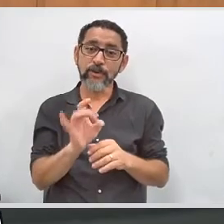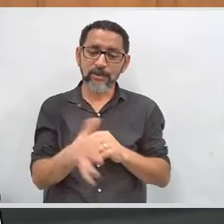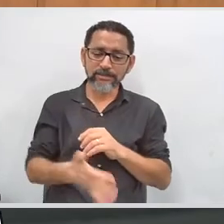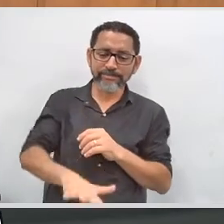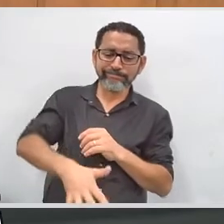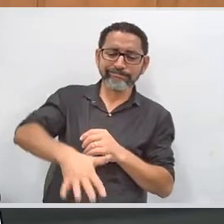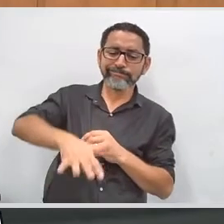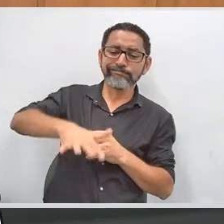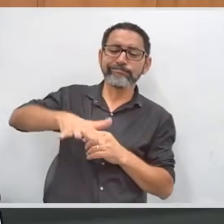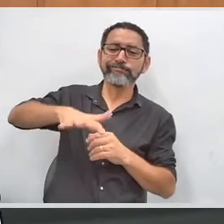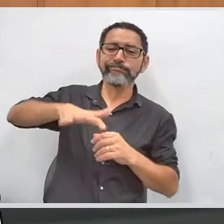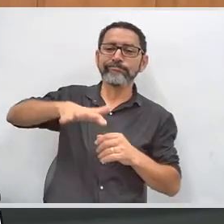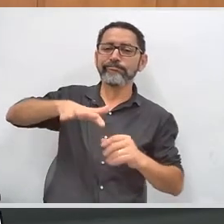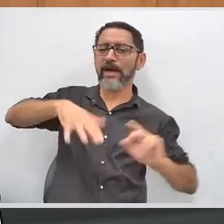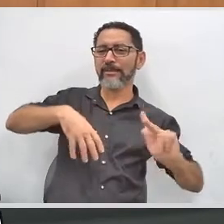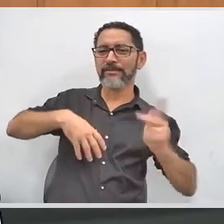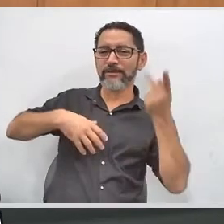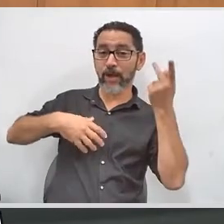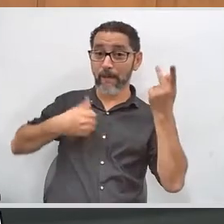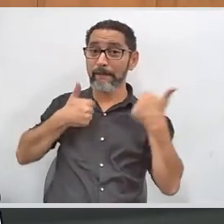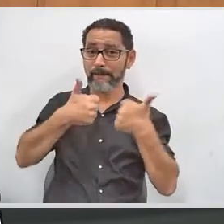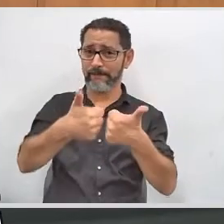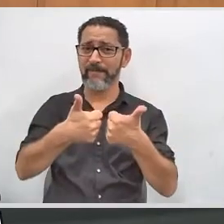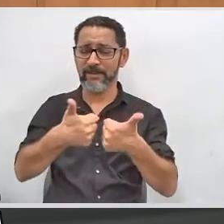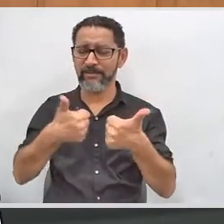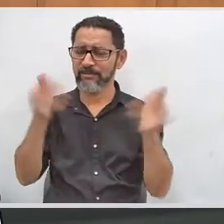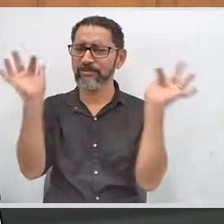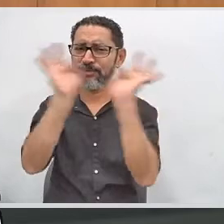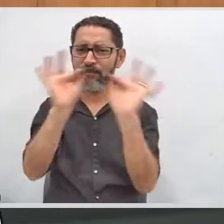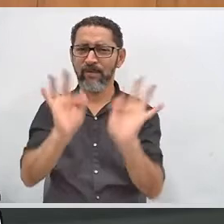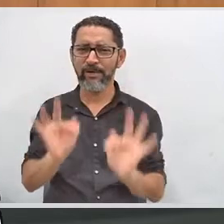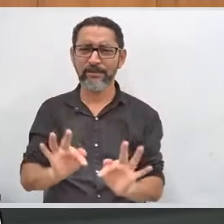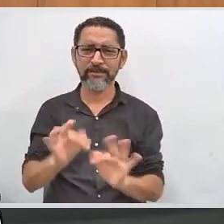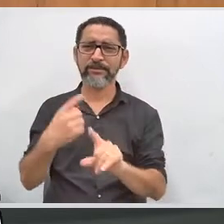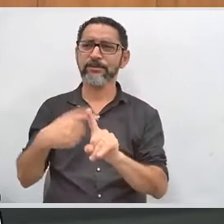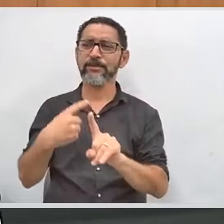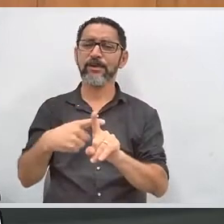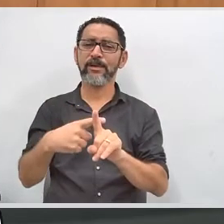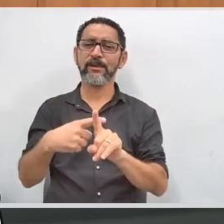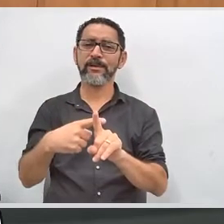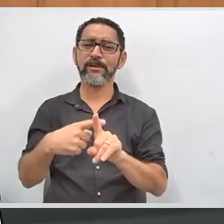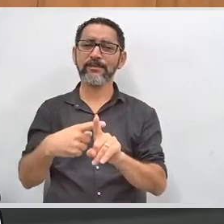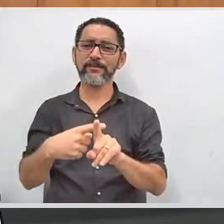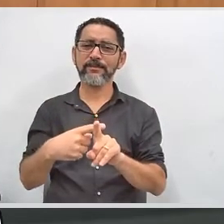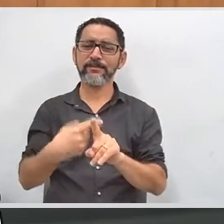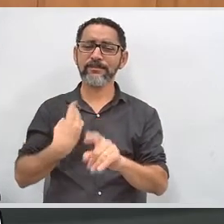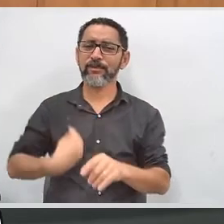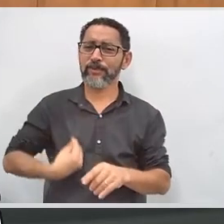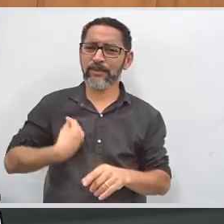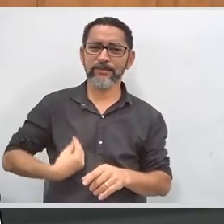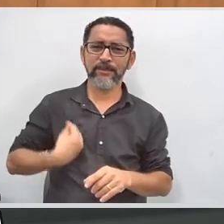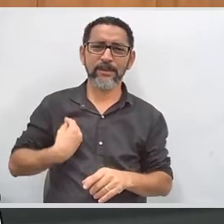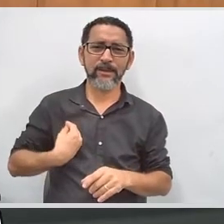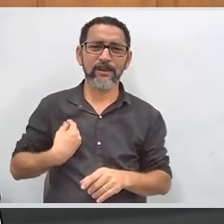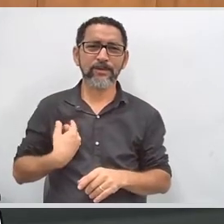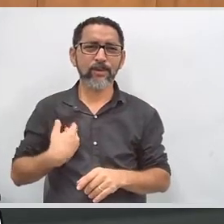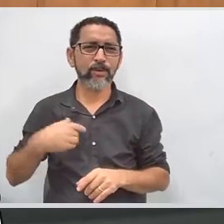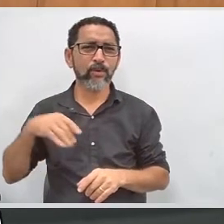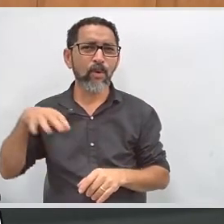revitalizando uma história. Eu estou muito feliz de estar aqui presente,